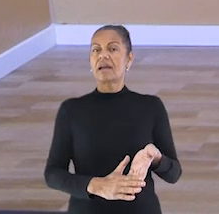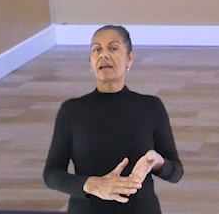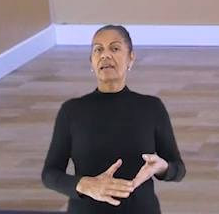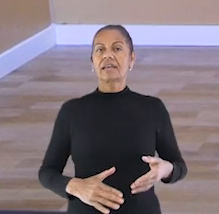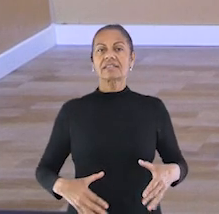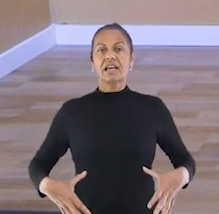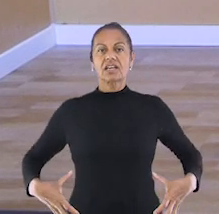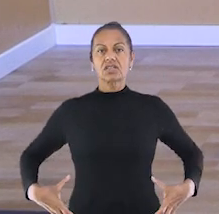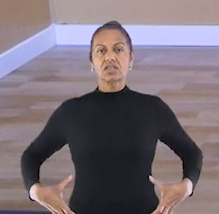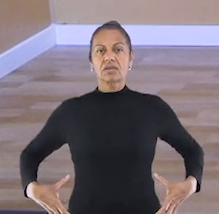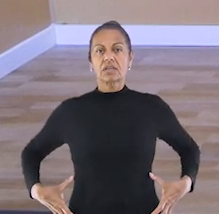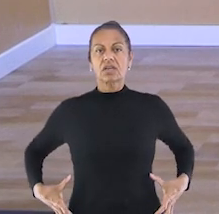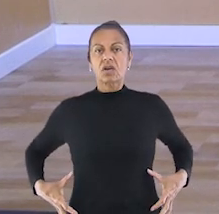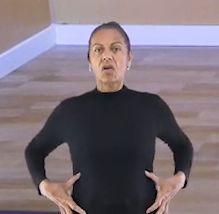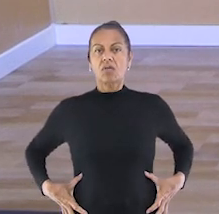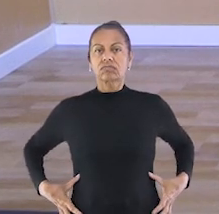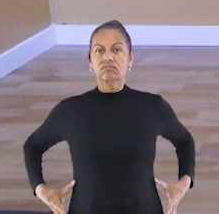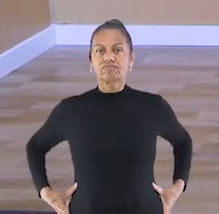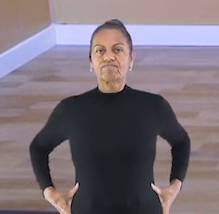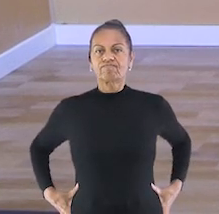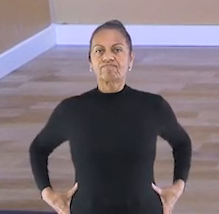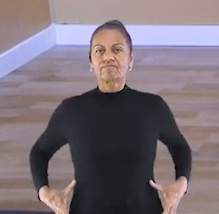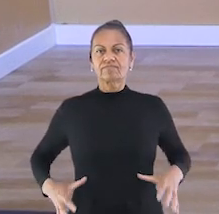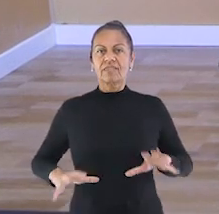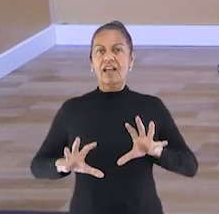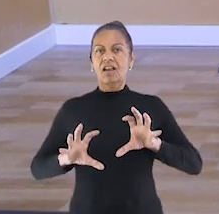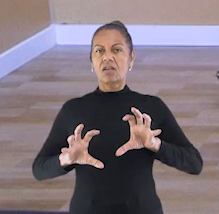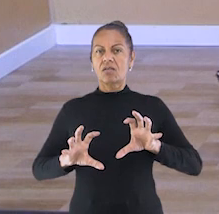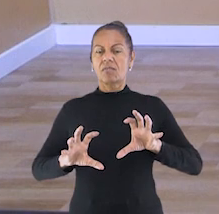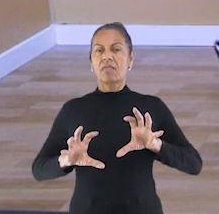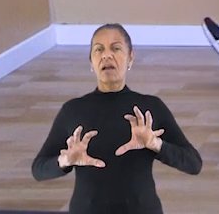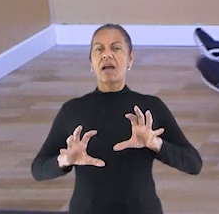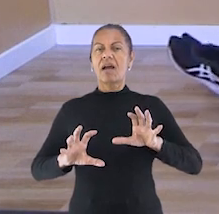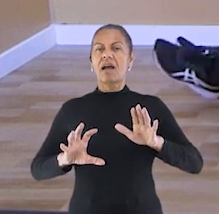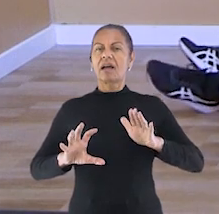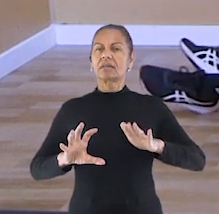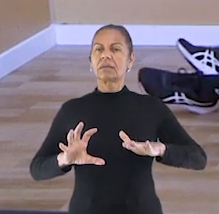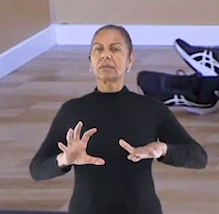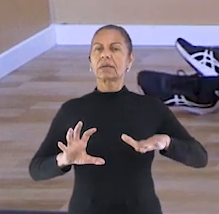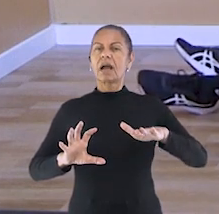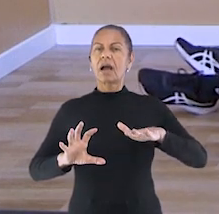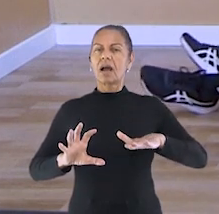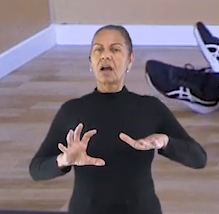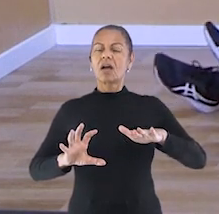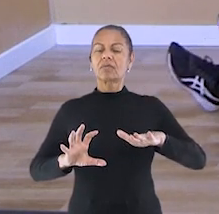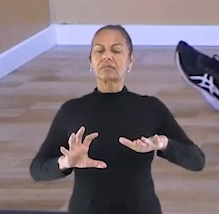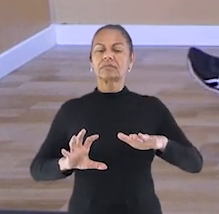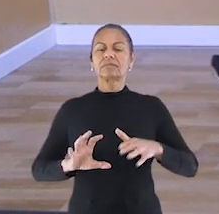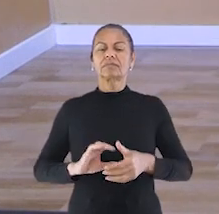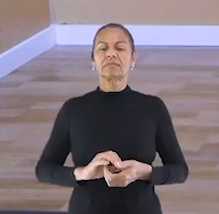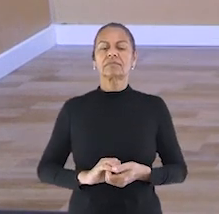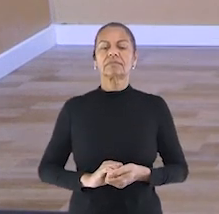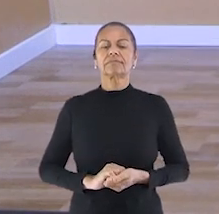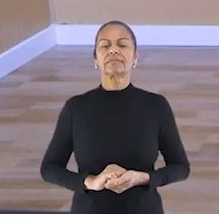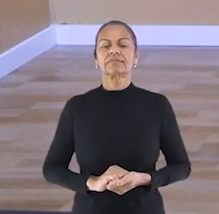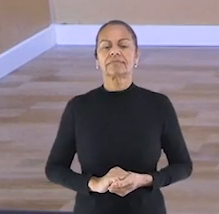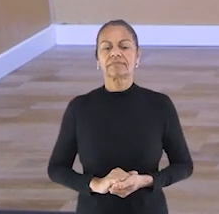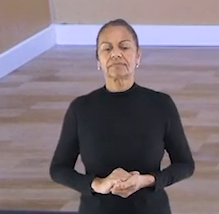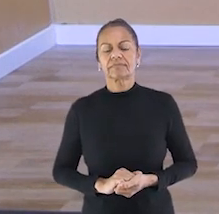lombar. Beleza? Vamos comigo, hein? Muito importante. Segurou.